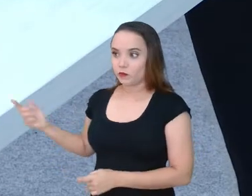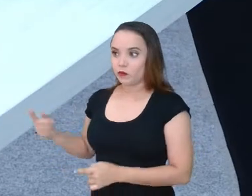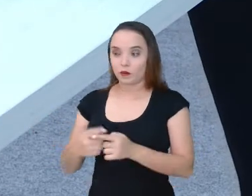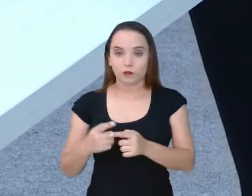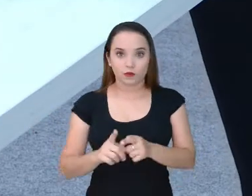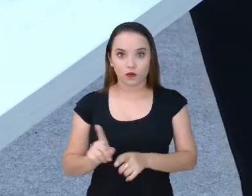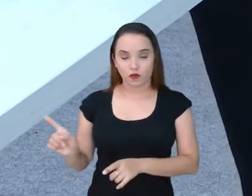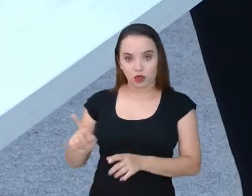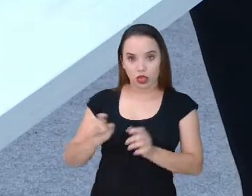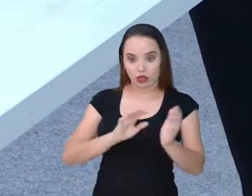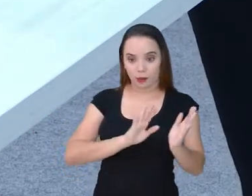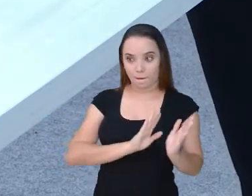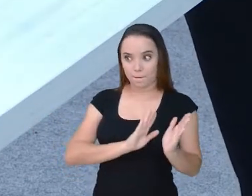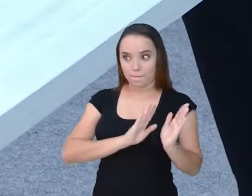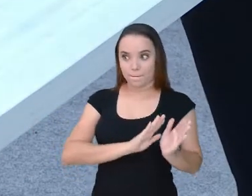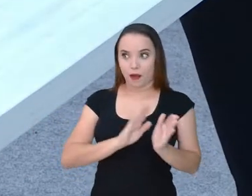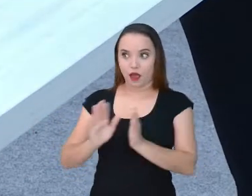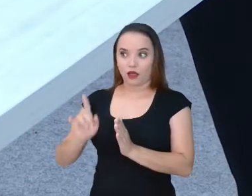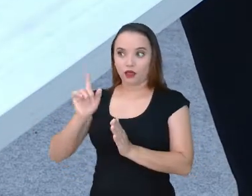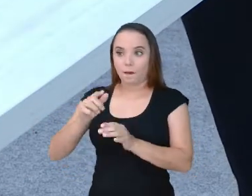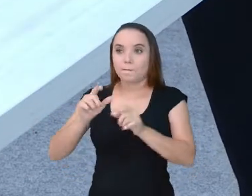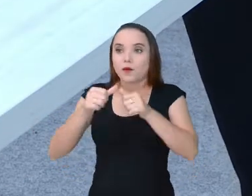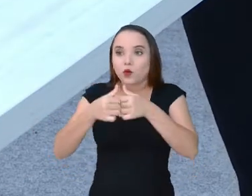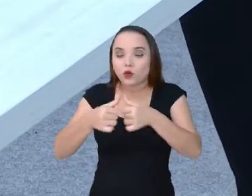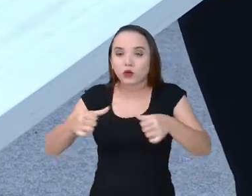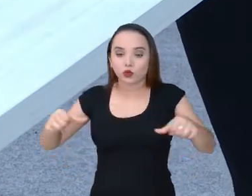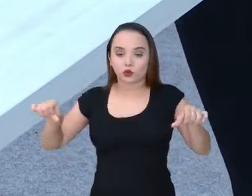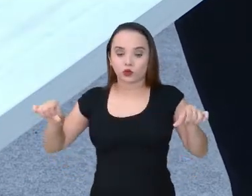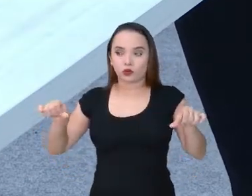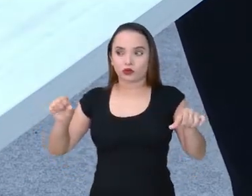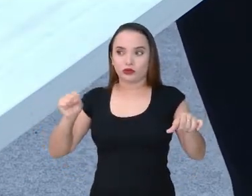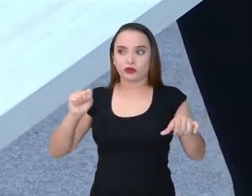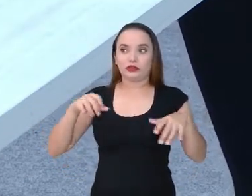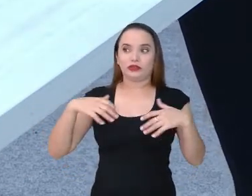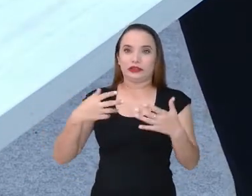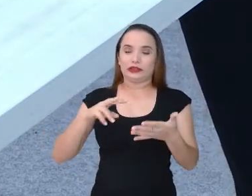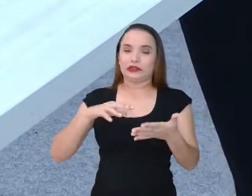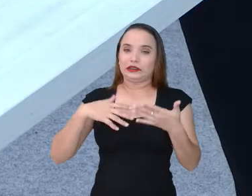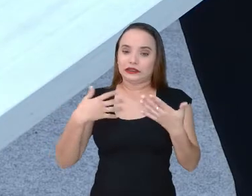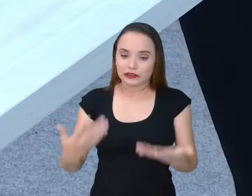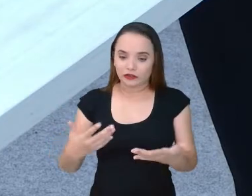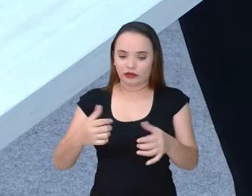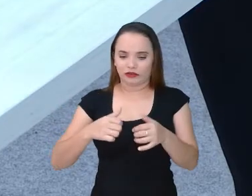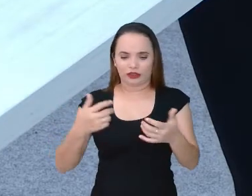parte toda tá por cima da fita, entendeu? Se não, essa vai ficar por cima dessa.